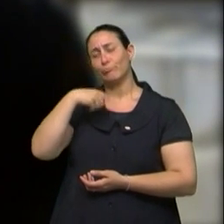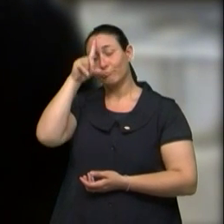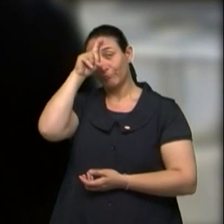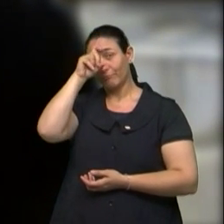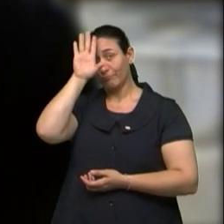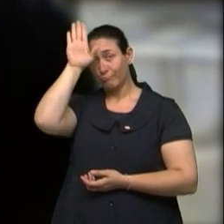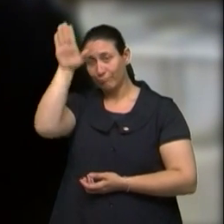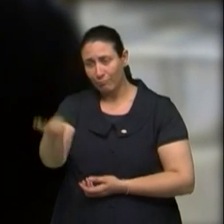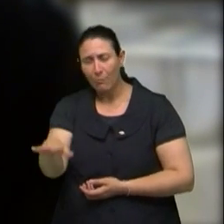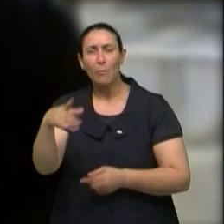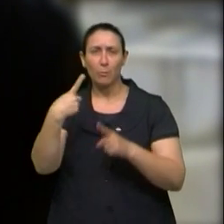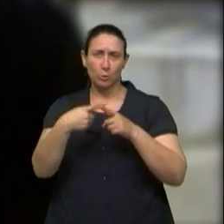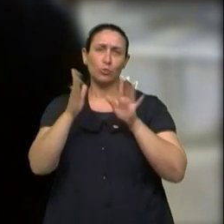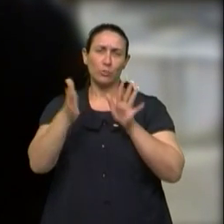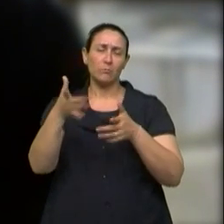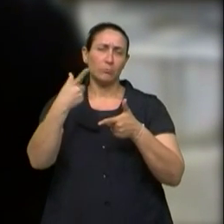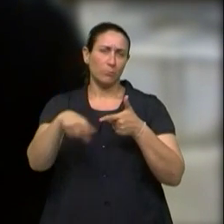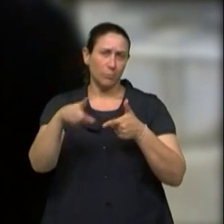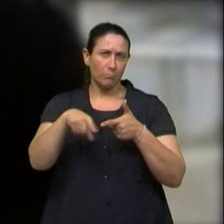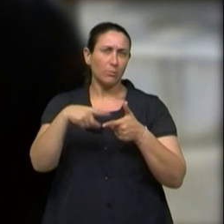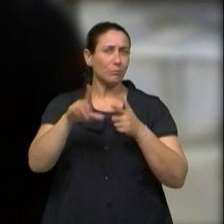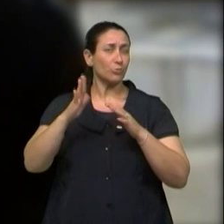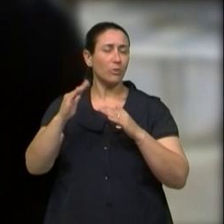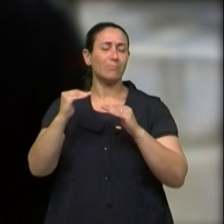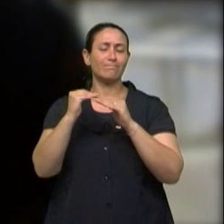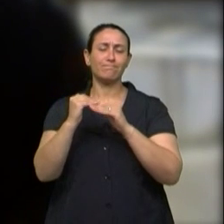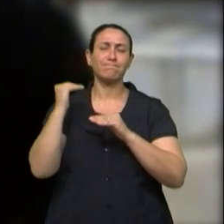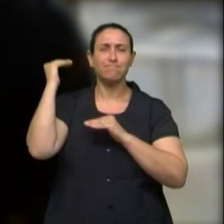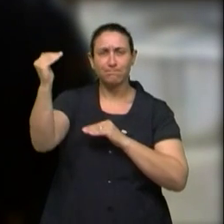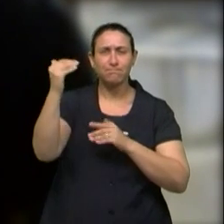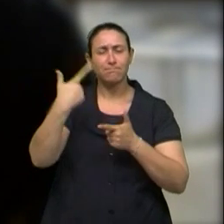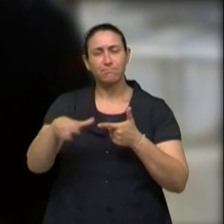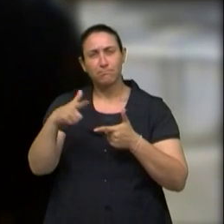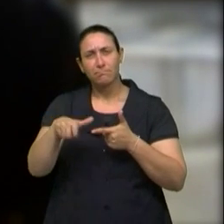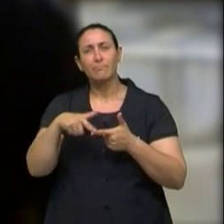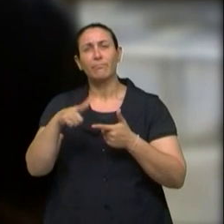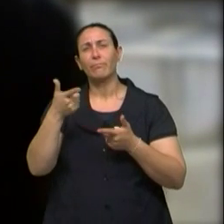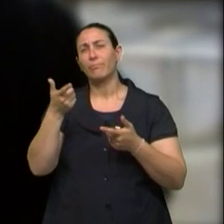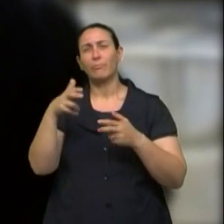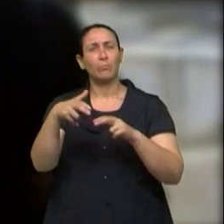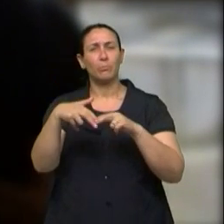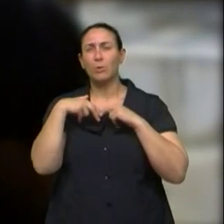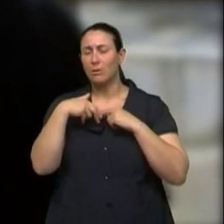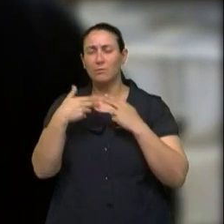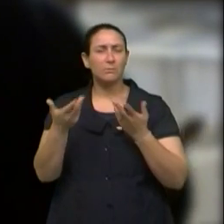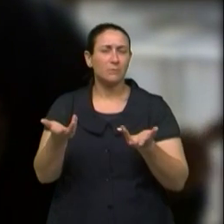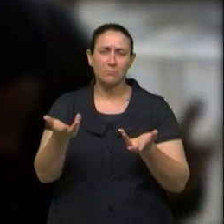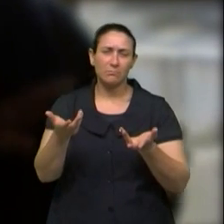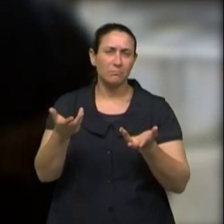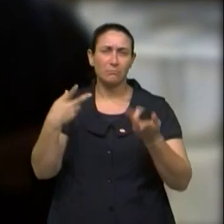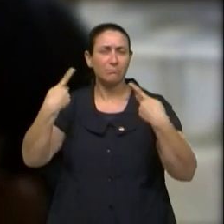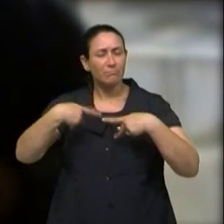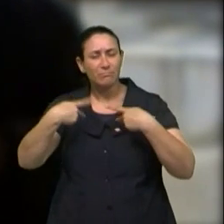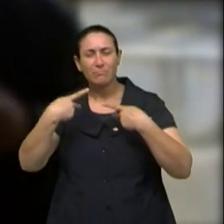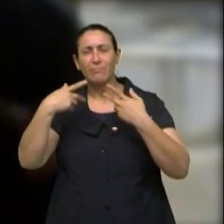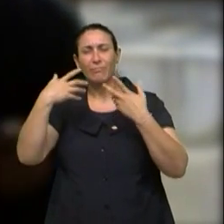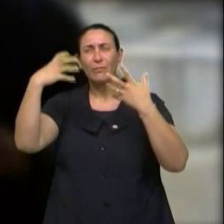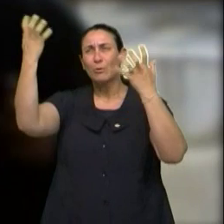porque já estava com problema. Avançado, tomei uma chuva não curada, uma chuva. Não cheguei casa,